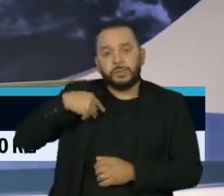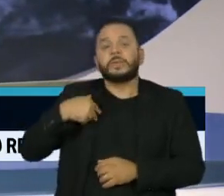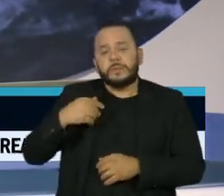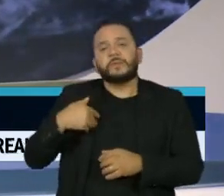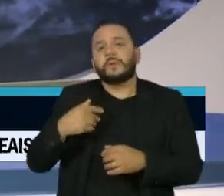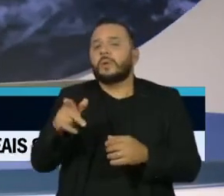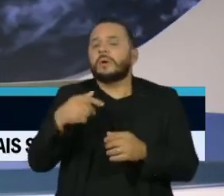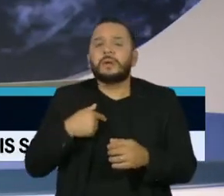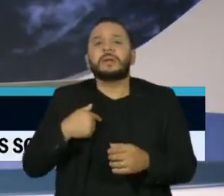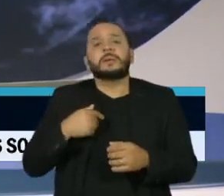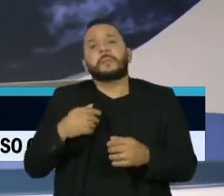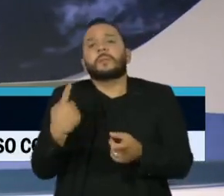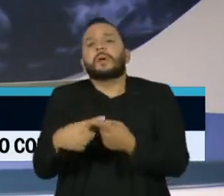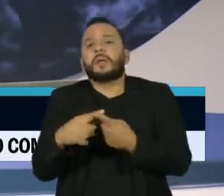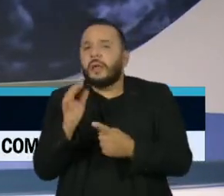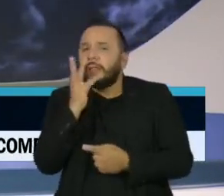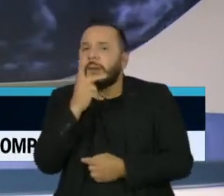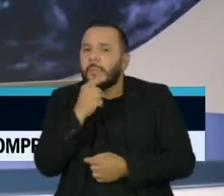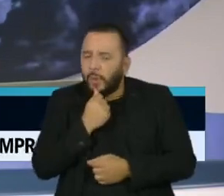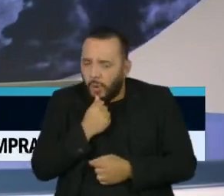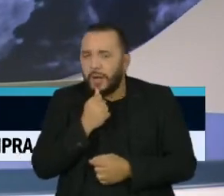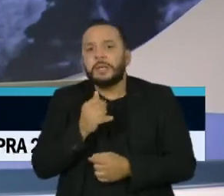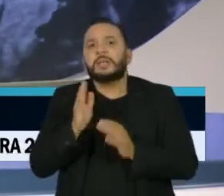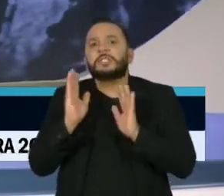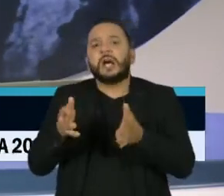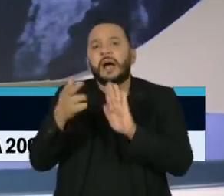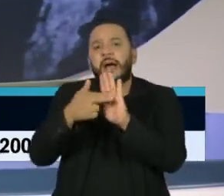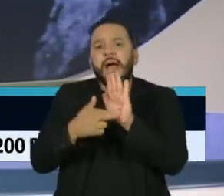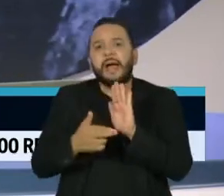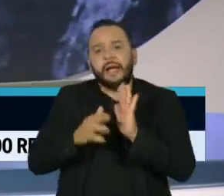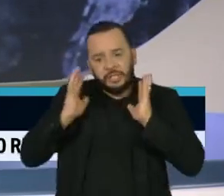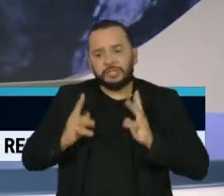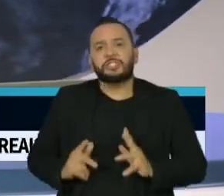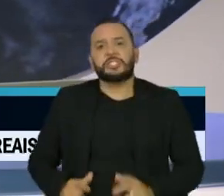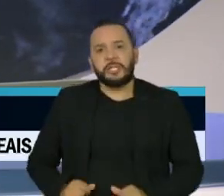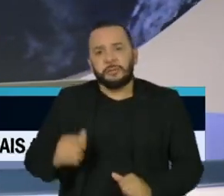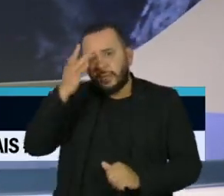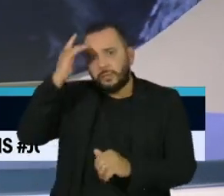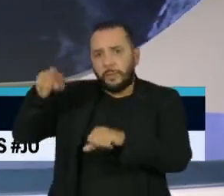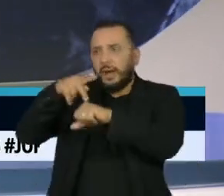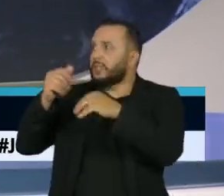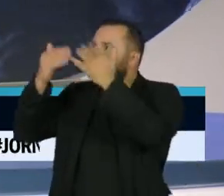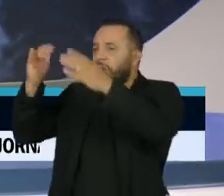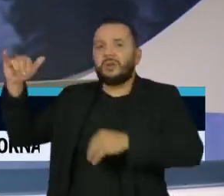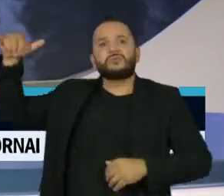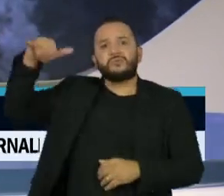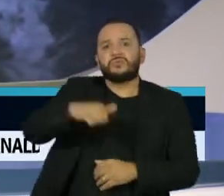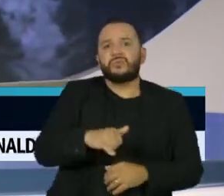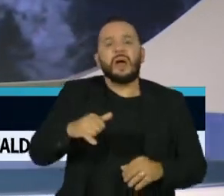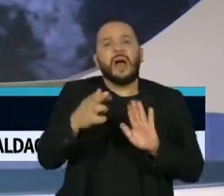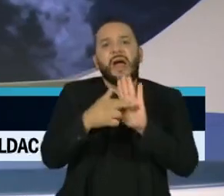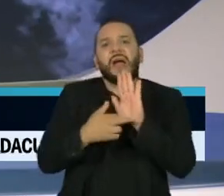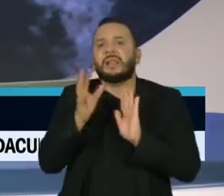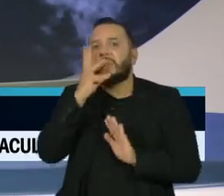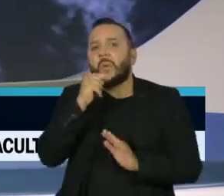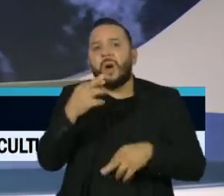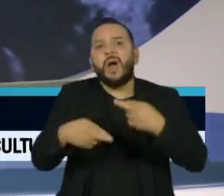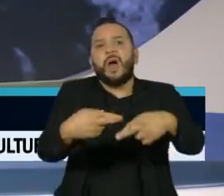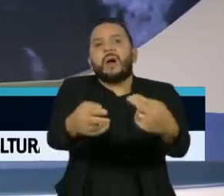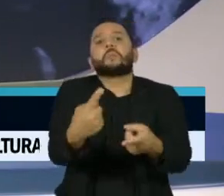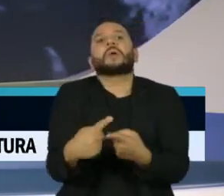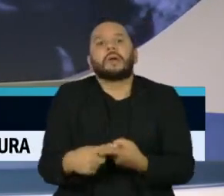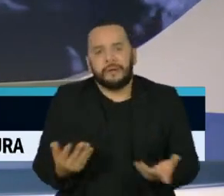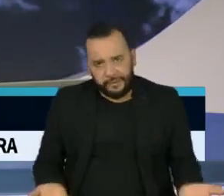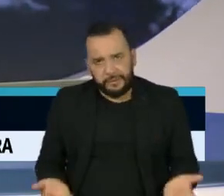regras sanitárias mais rígidas para a entrada de viajantes no país. O governo, que tinha uma reunião marcada hoje com a Anvisa para